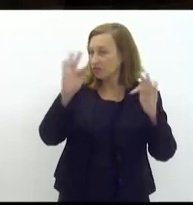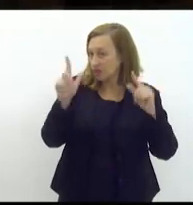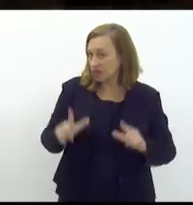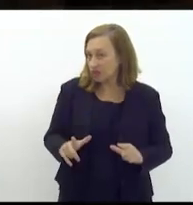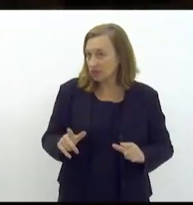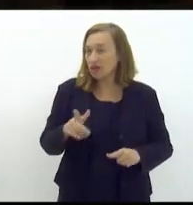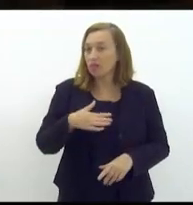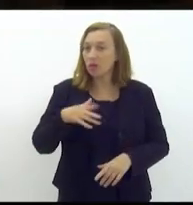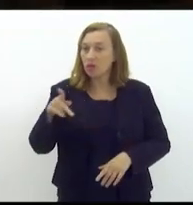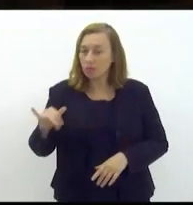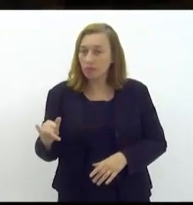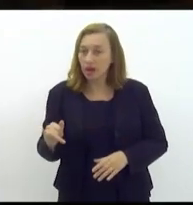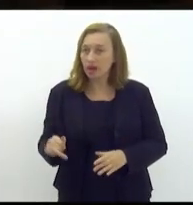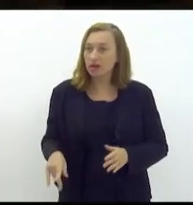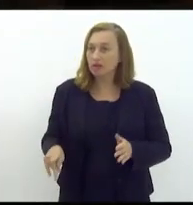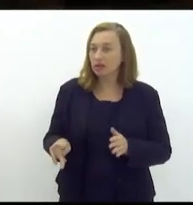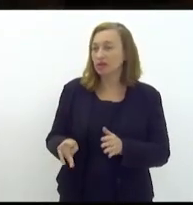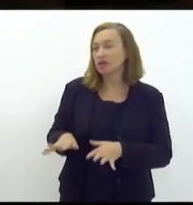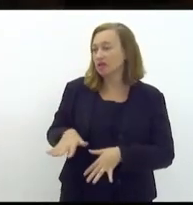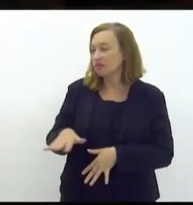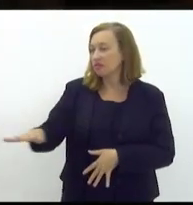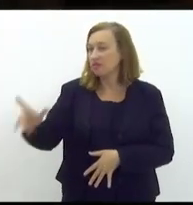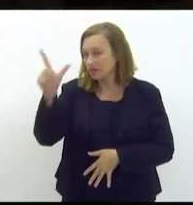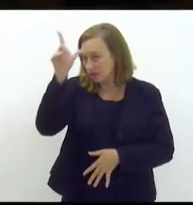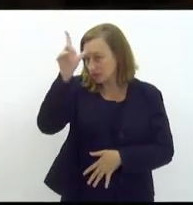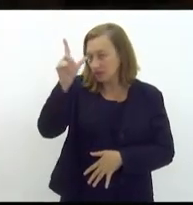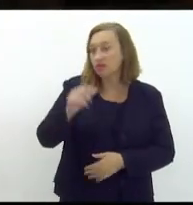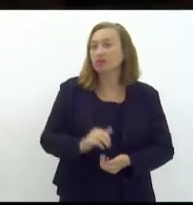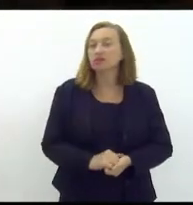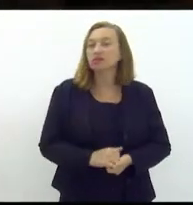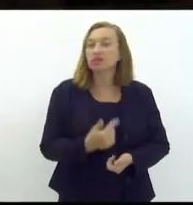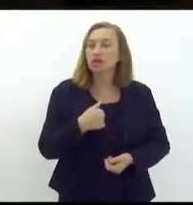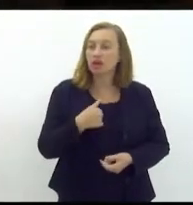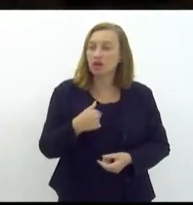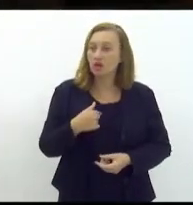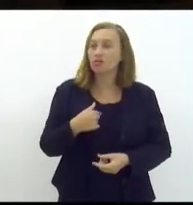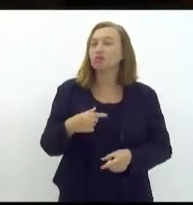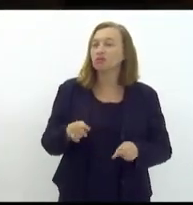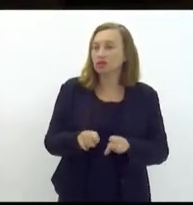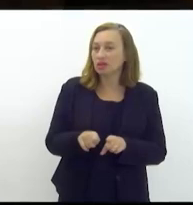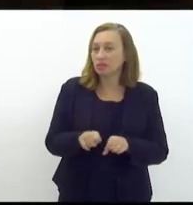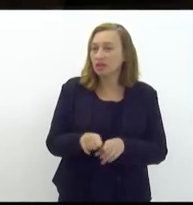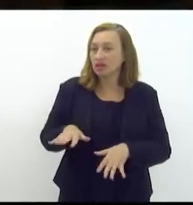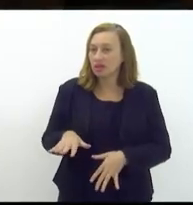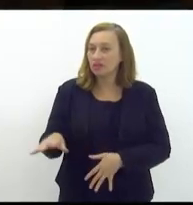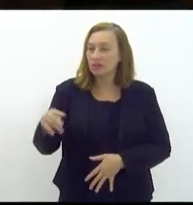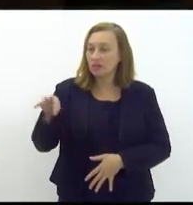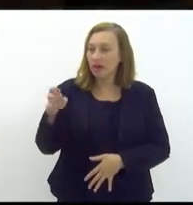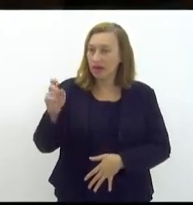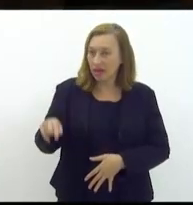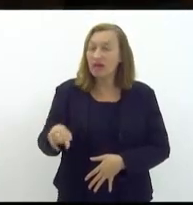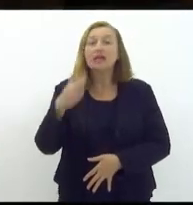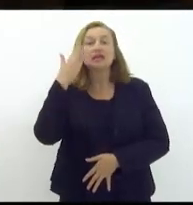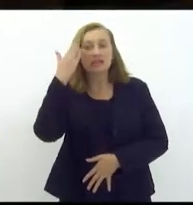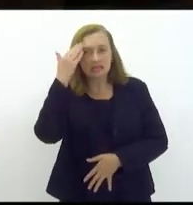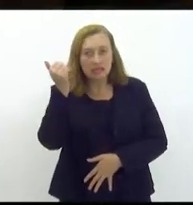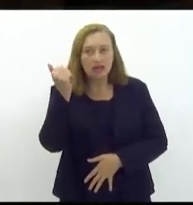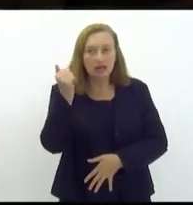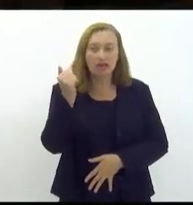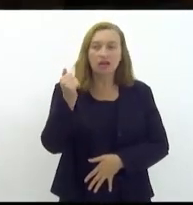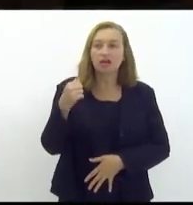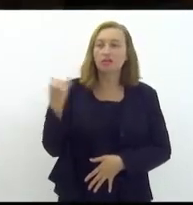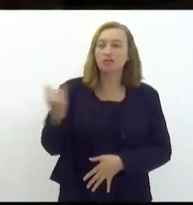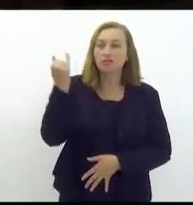meu pai é cria do complexo do alemão ali da nova brasilia e eu enquanto cria da favela da maré sei da importância da